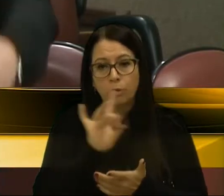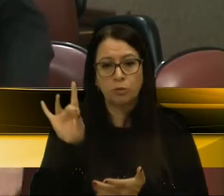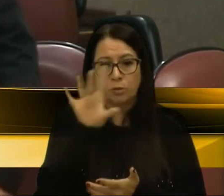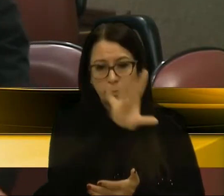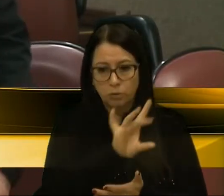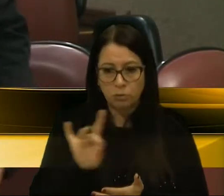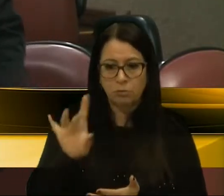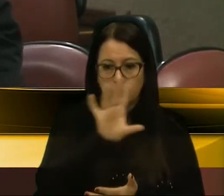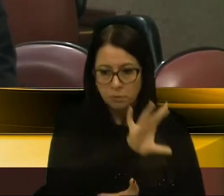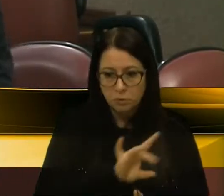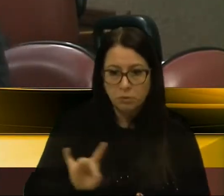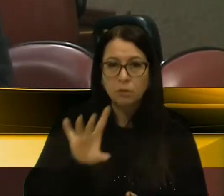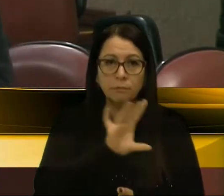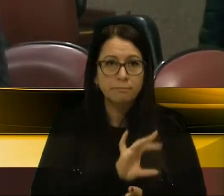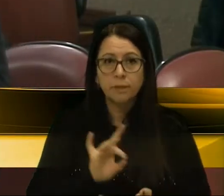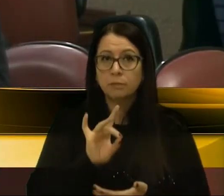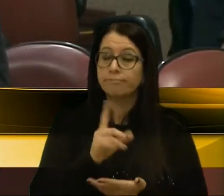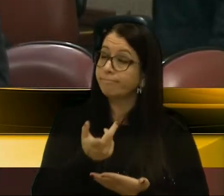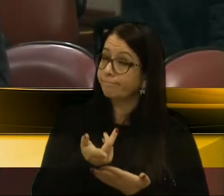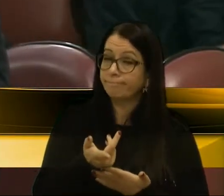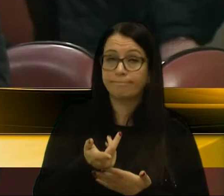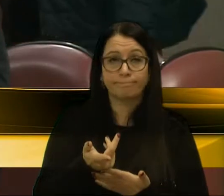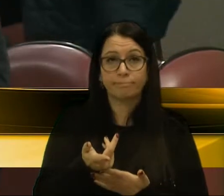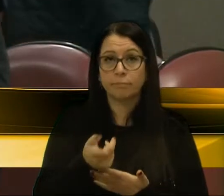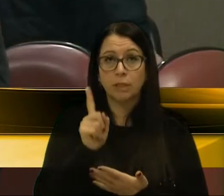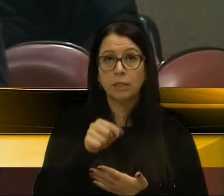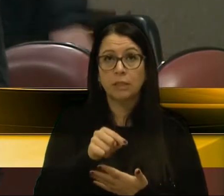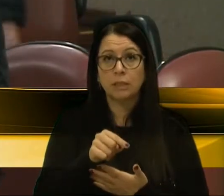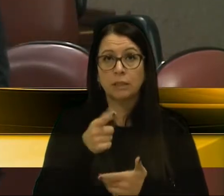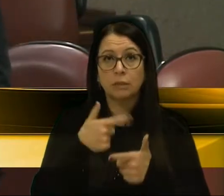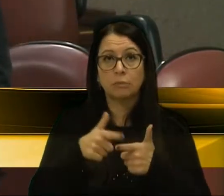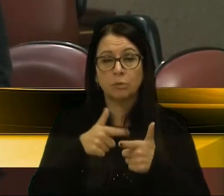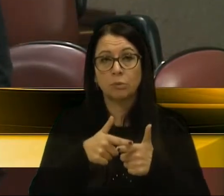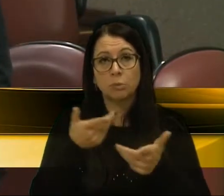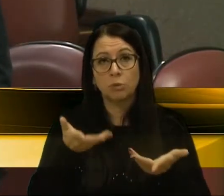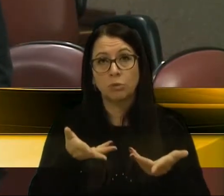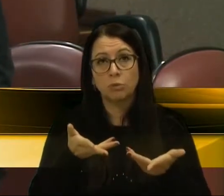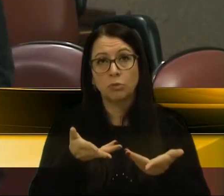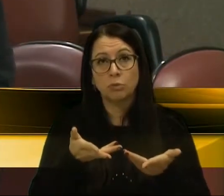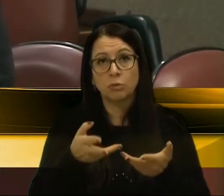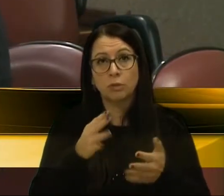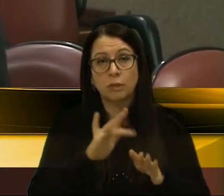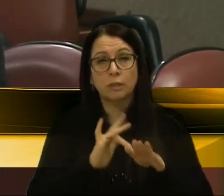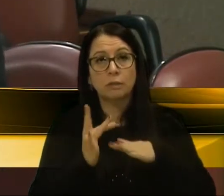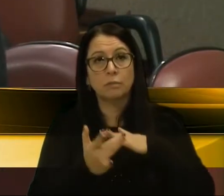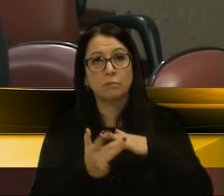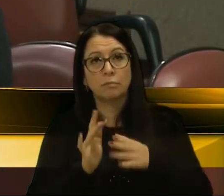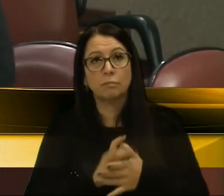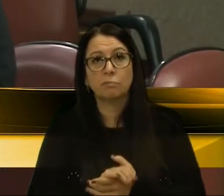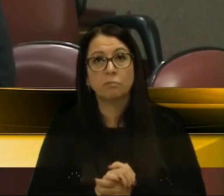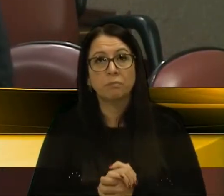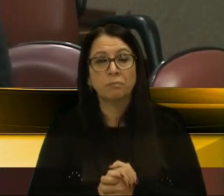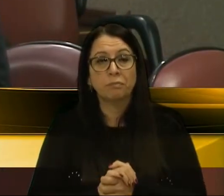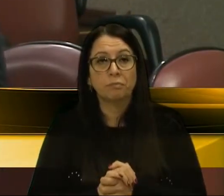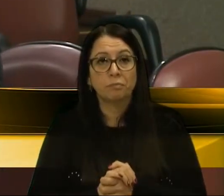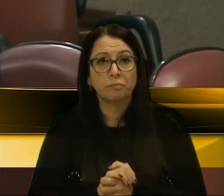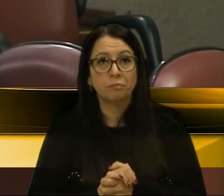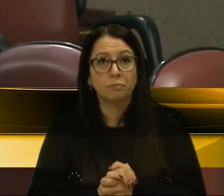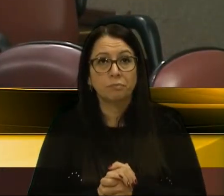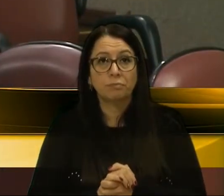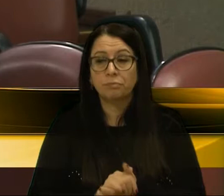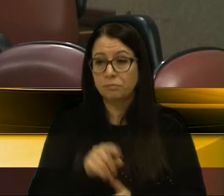compartilhando, compartilhando, e tu, esse é o grande problema hoje das redes sociais, né, que uma